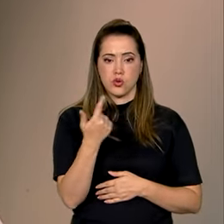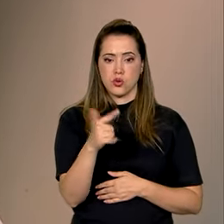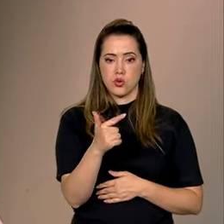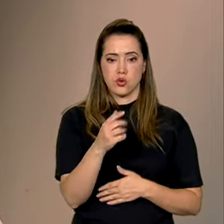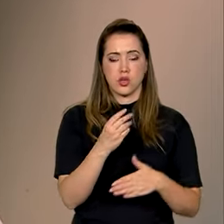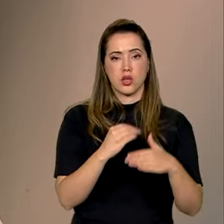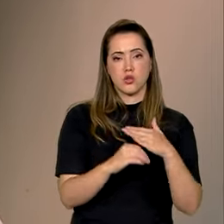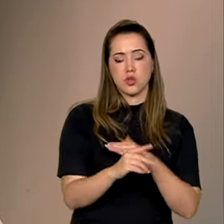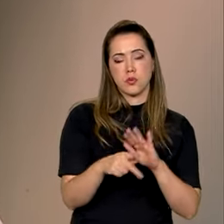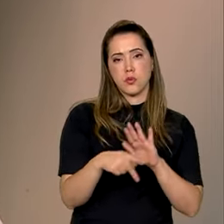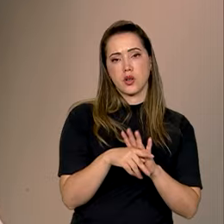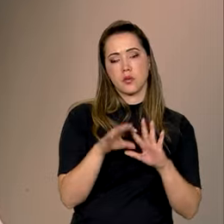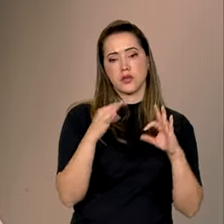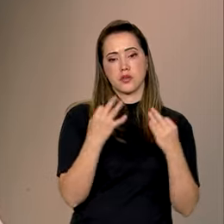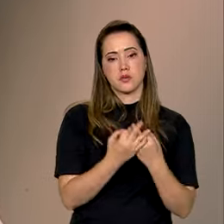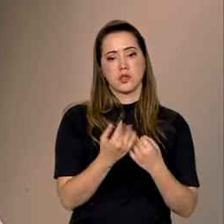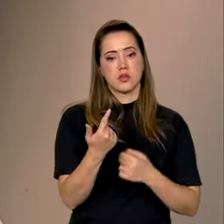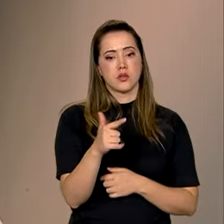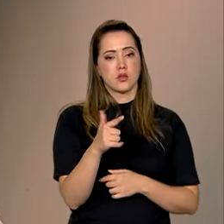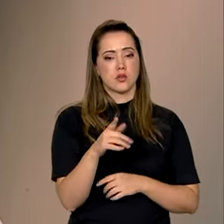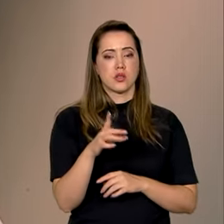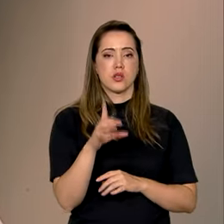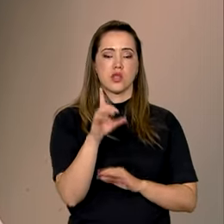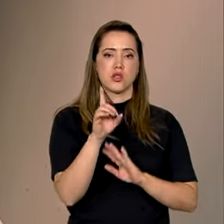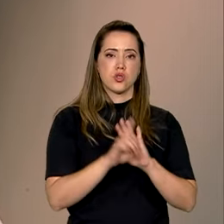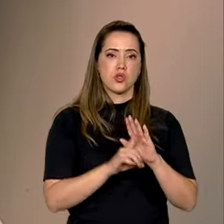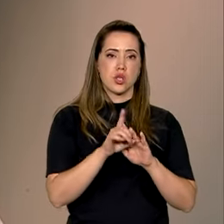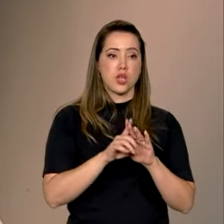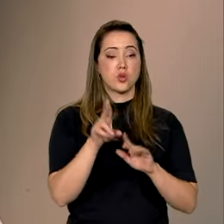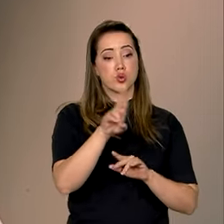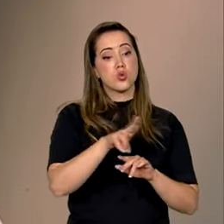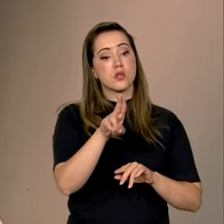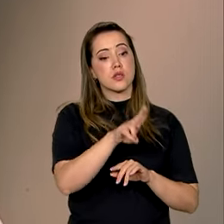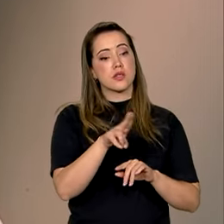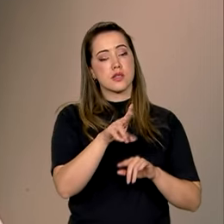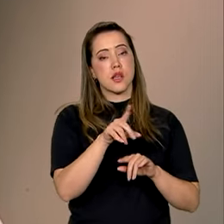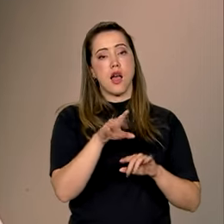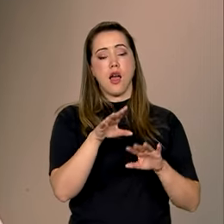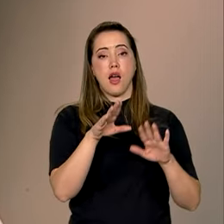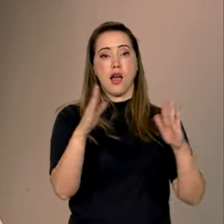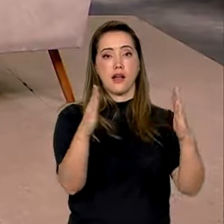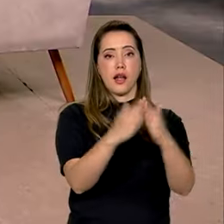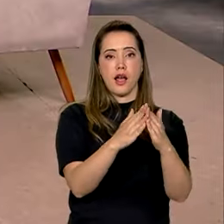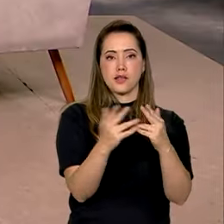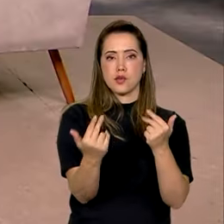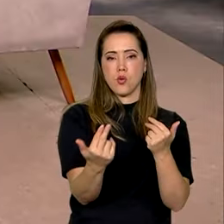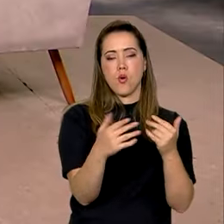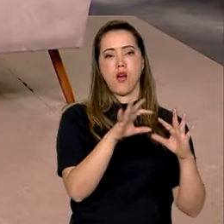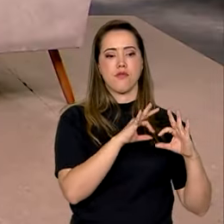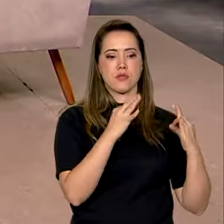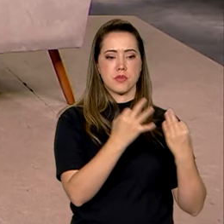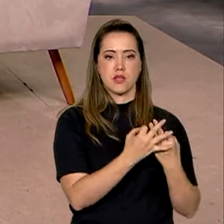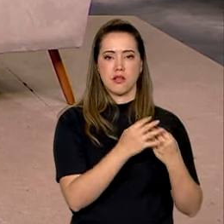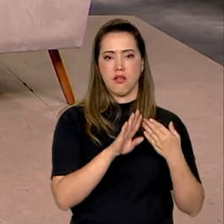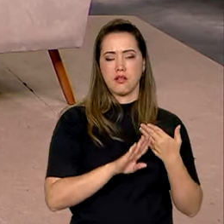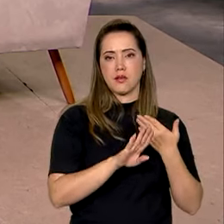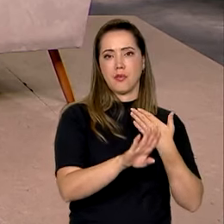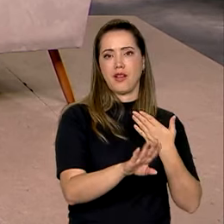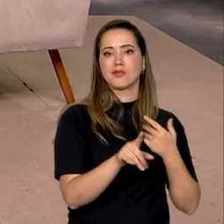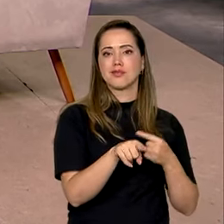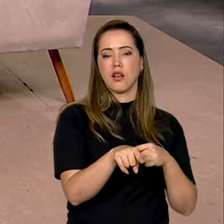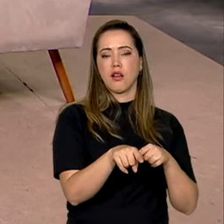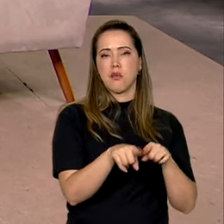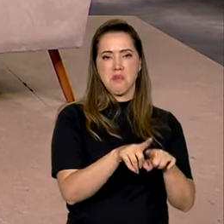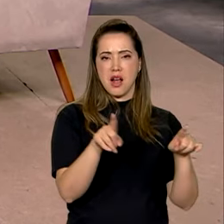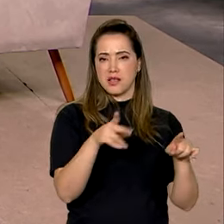recursos da família, não tem nem mesmo o direito de gozar daquele espaço da casa como a família goza também. Então, esse é um perfil que talvez não se